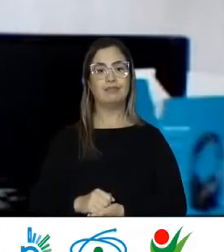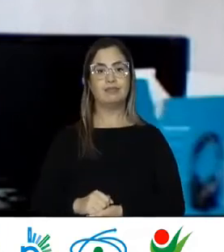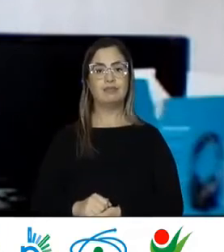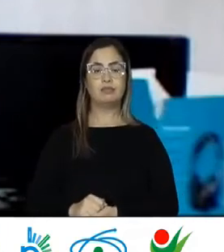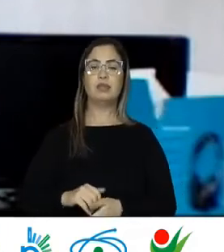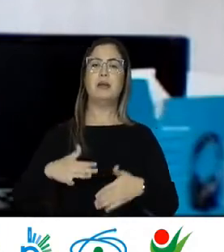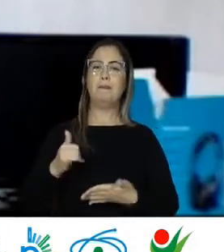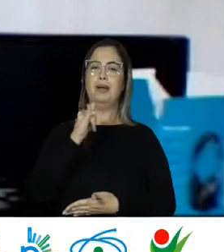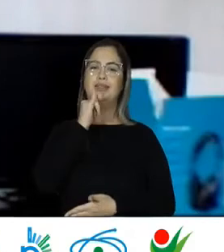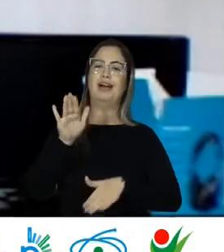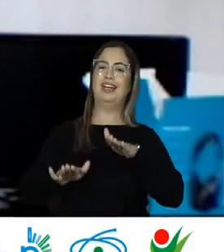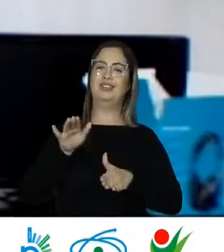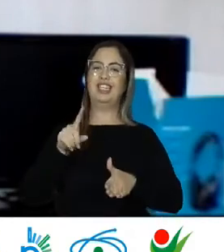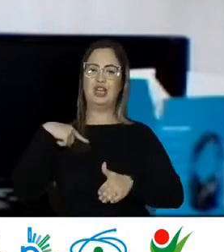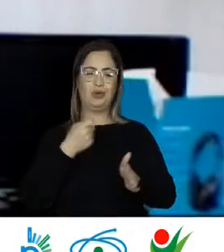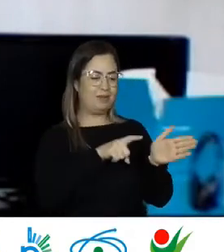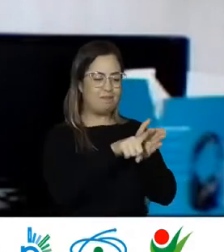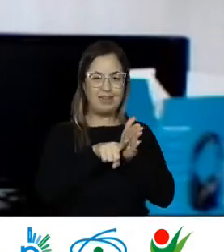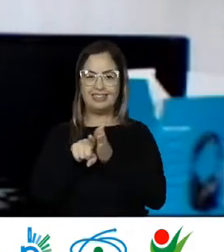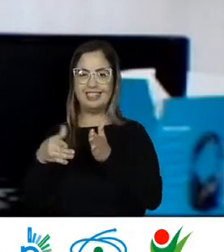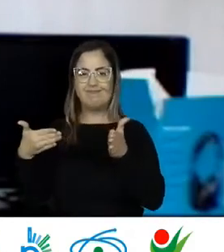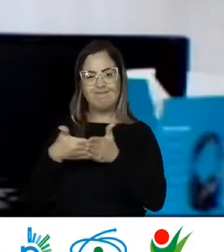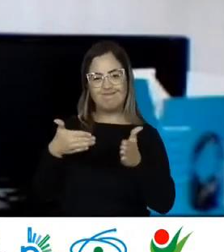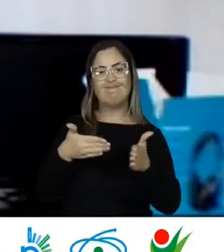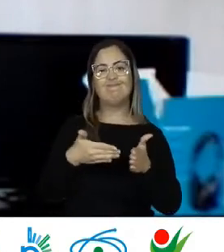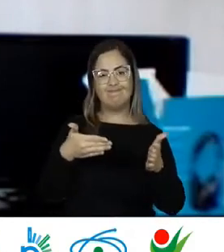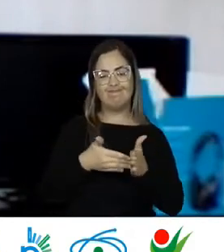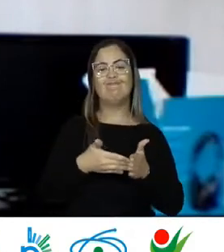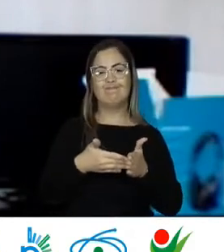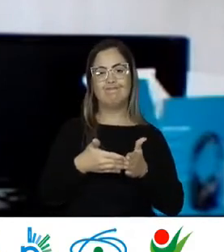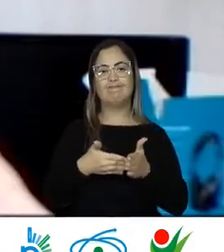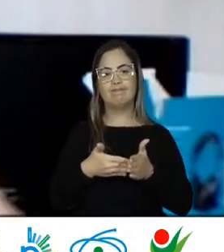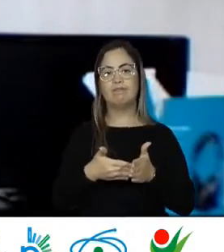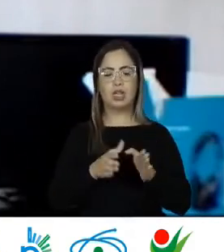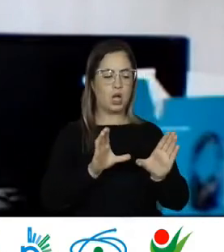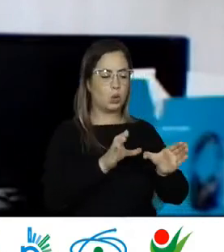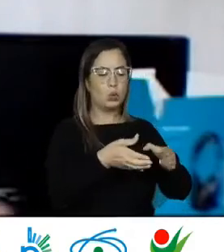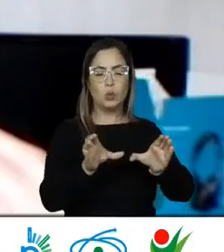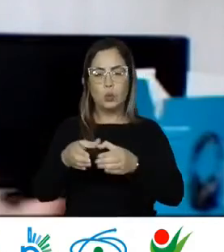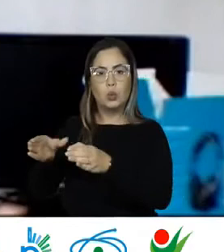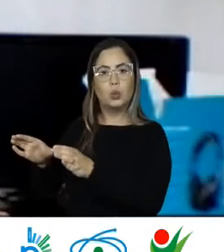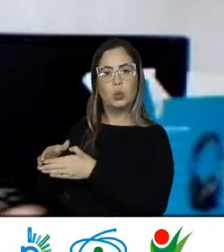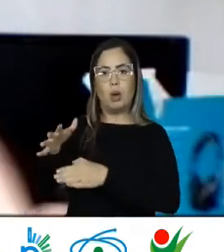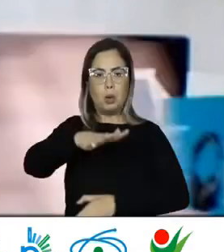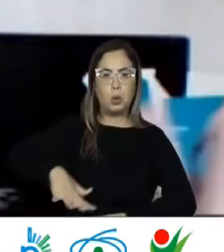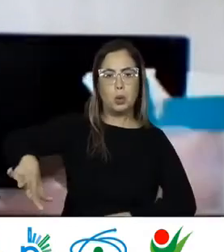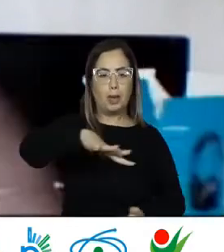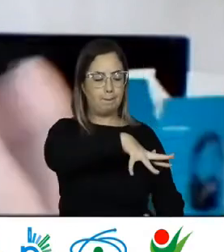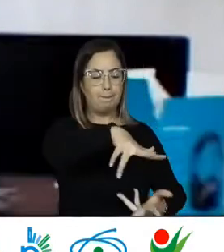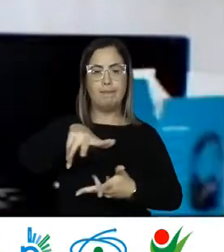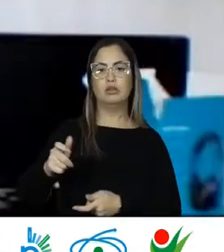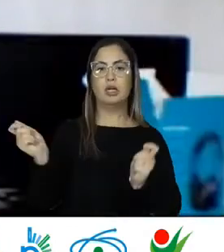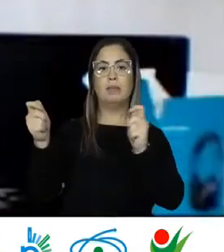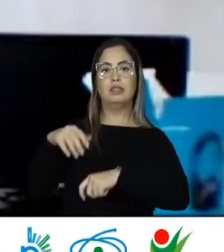Em todos os sentidos Infelizmente Alguns grupos Em algumas partes Do mundo Podem entender Que